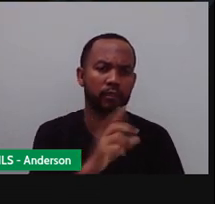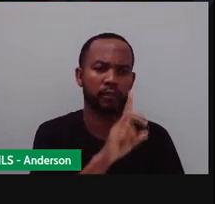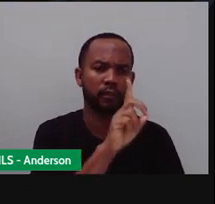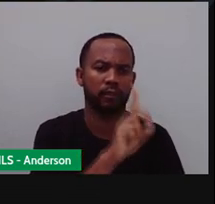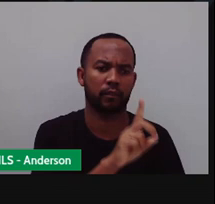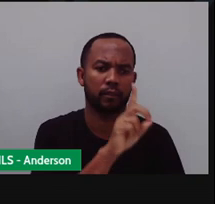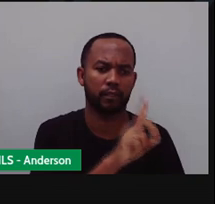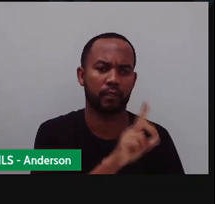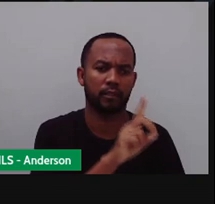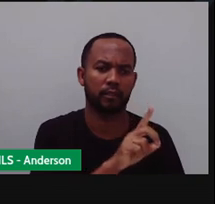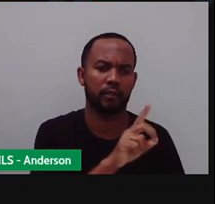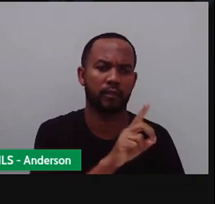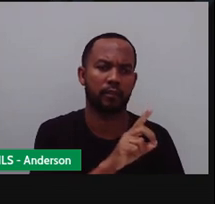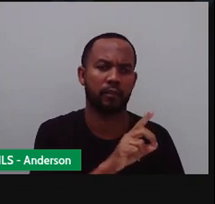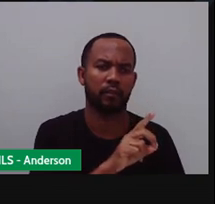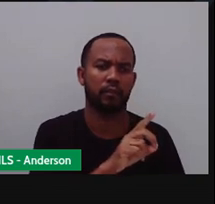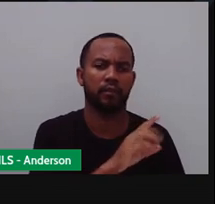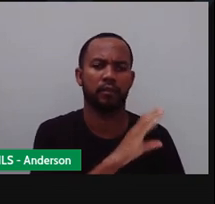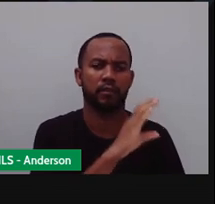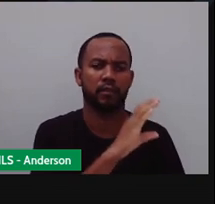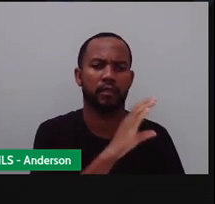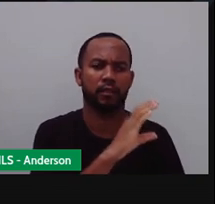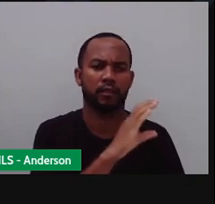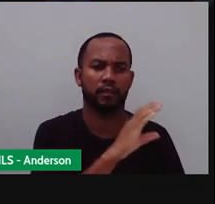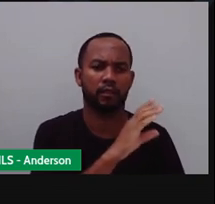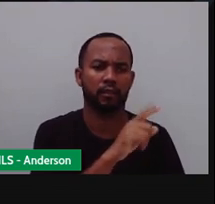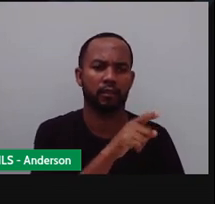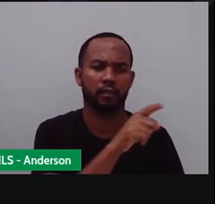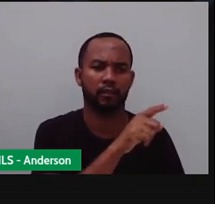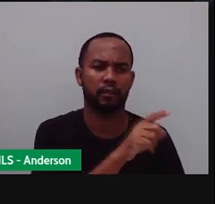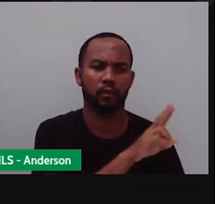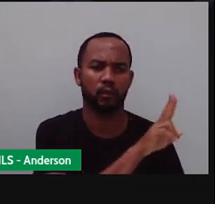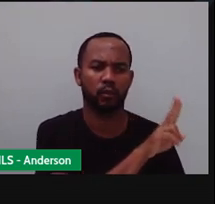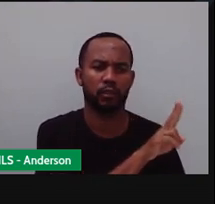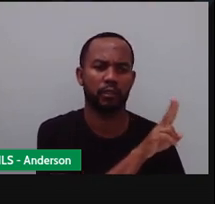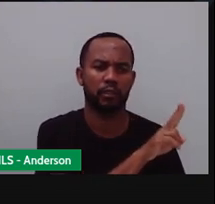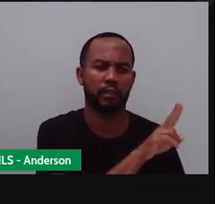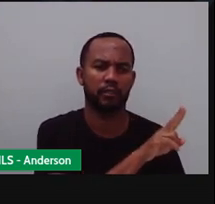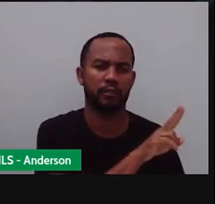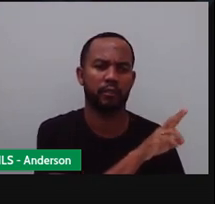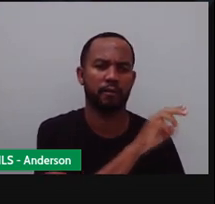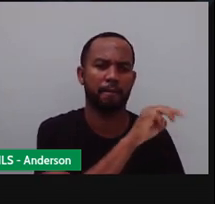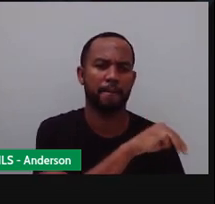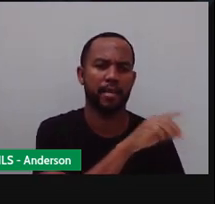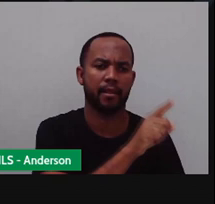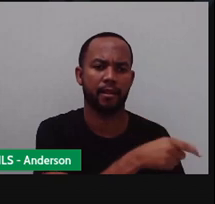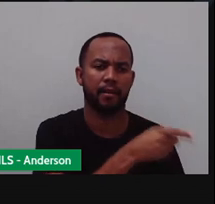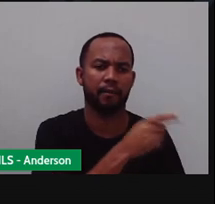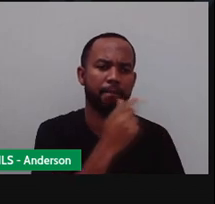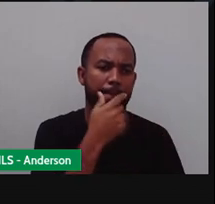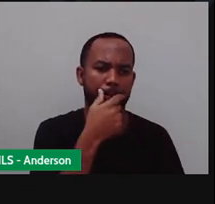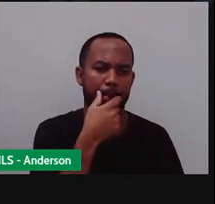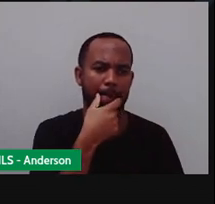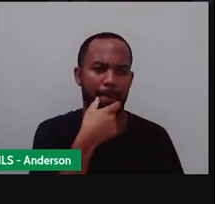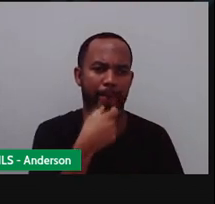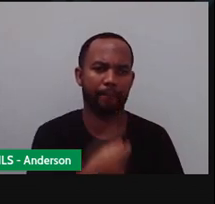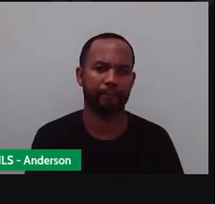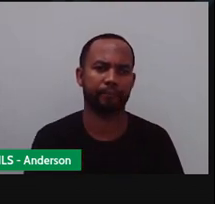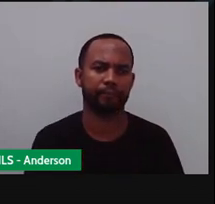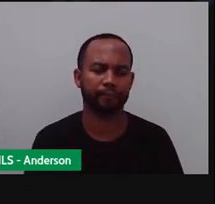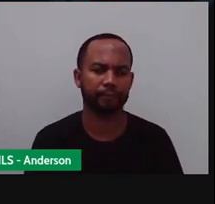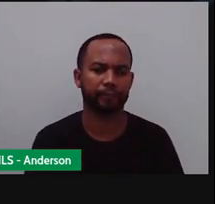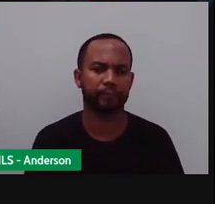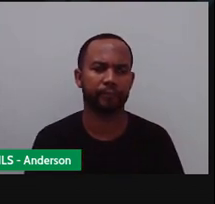Dezena. Não é isso? Centena. E aqui é a unidade de milhar. Que foram os valores que a gente aprendeu até aqui, não foi isso?